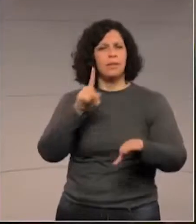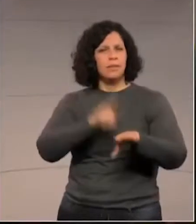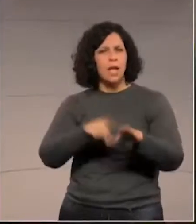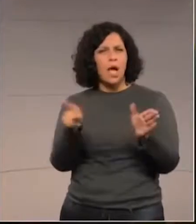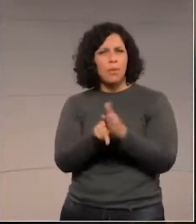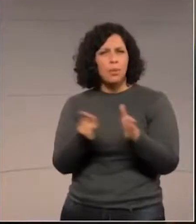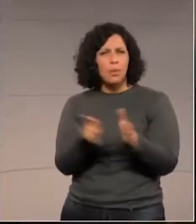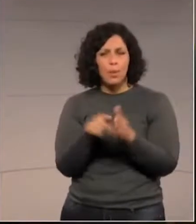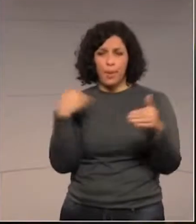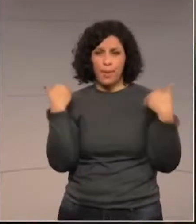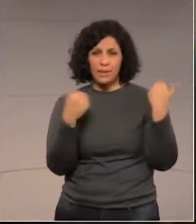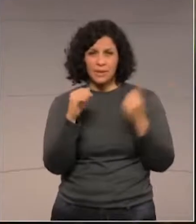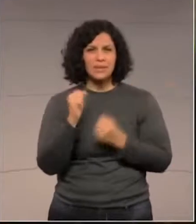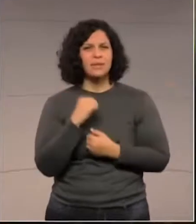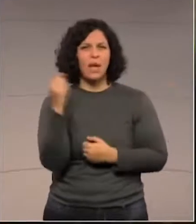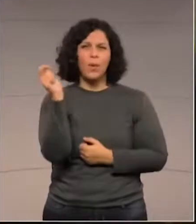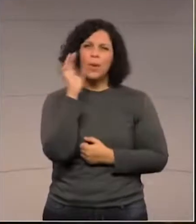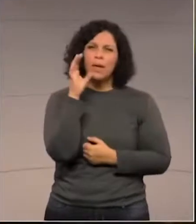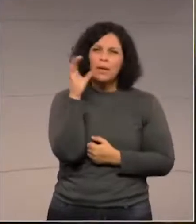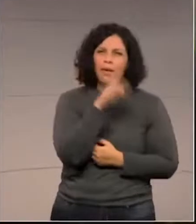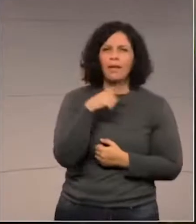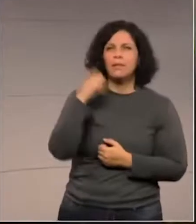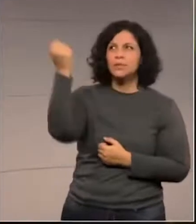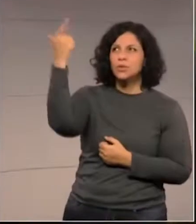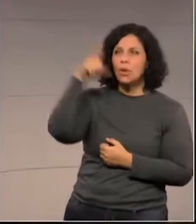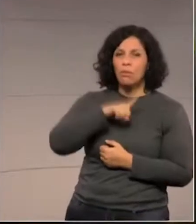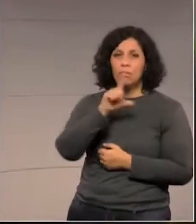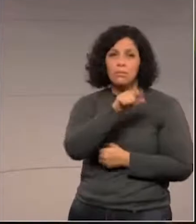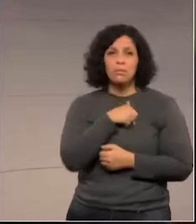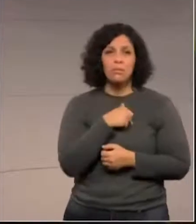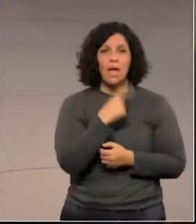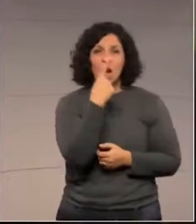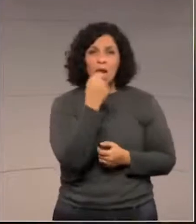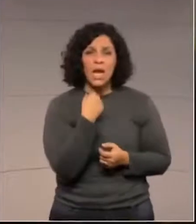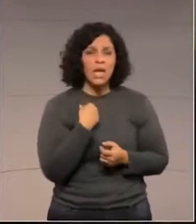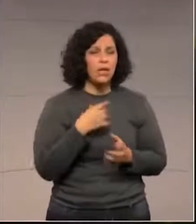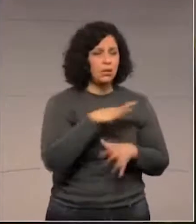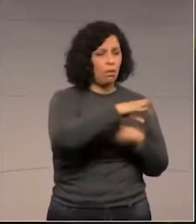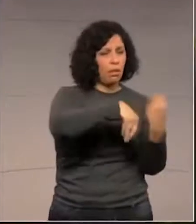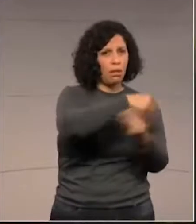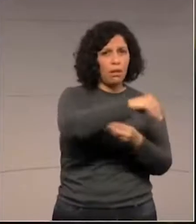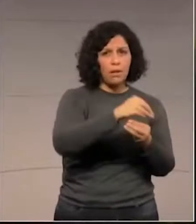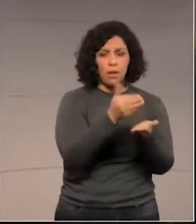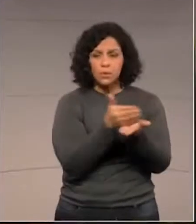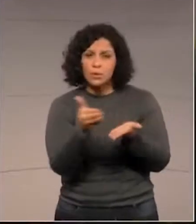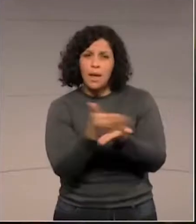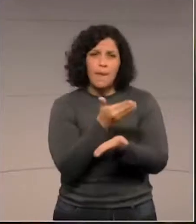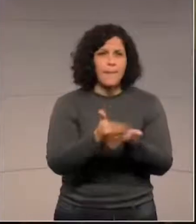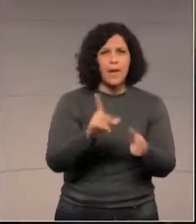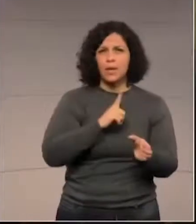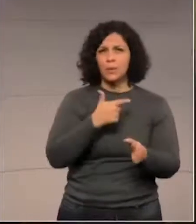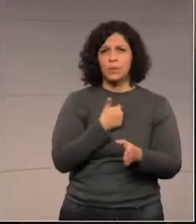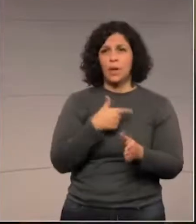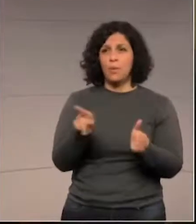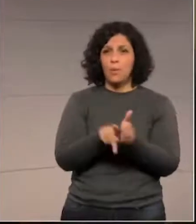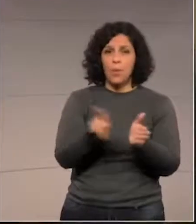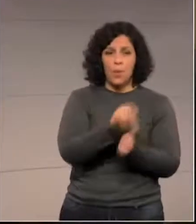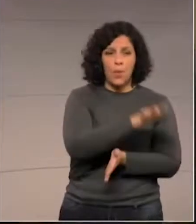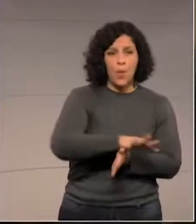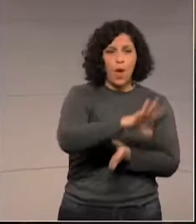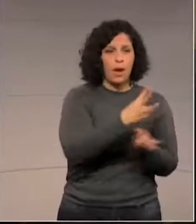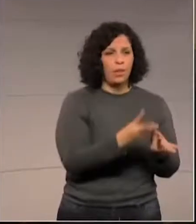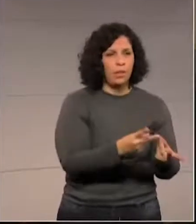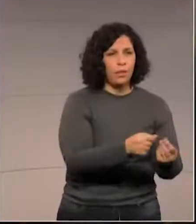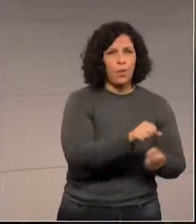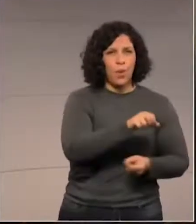20 toneladas de resíduos que não são devidamente separados, deputado doutor Batista. A gente tem a mistura de resíduos orgânicos